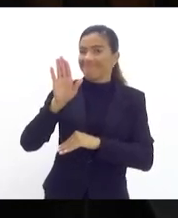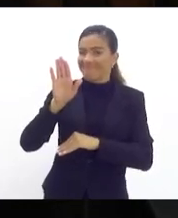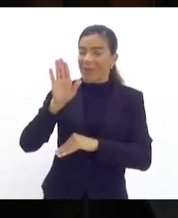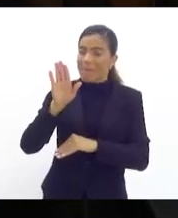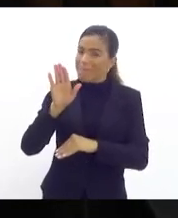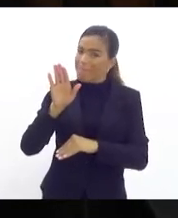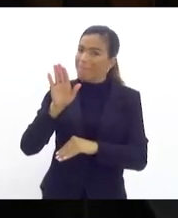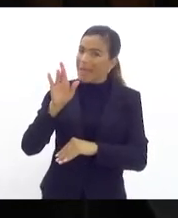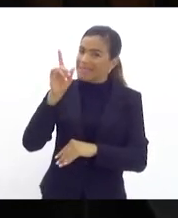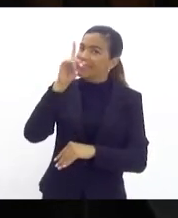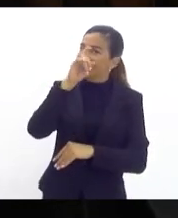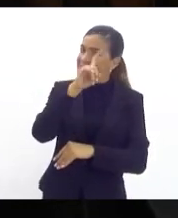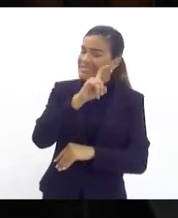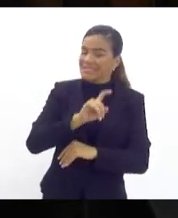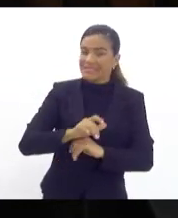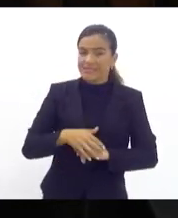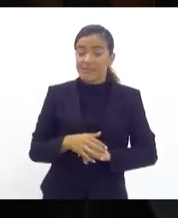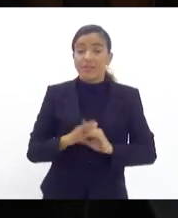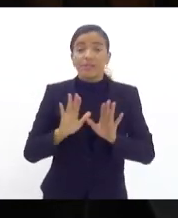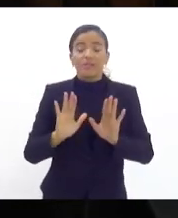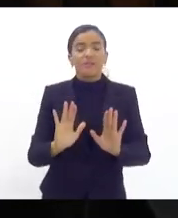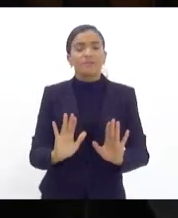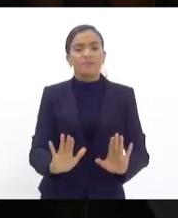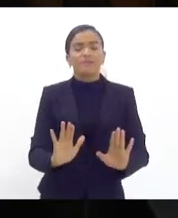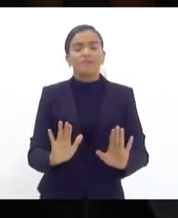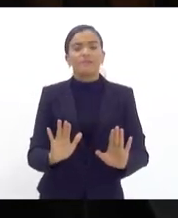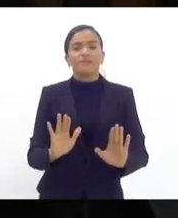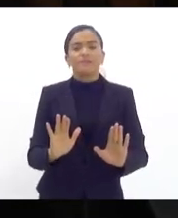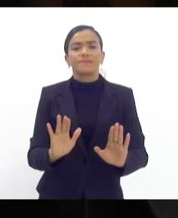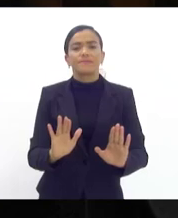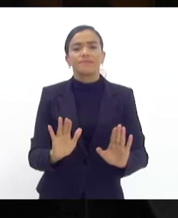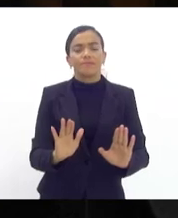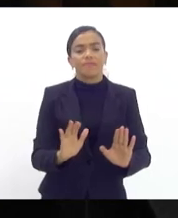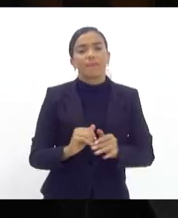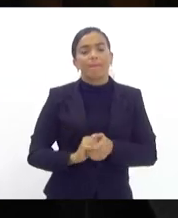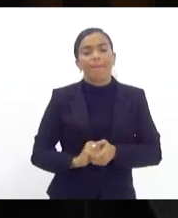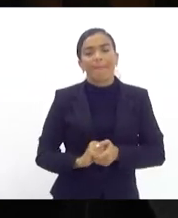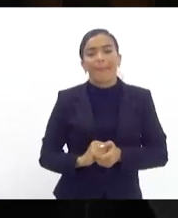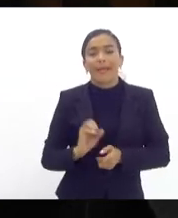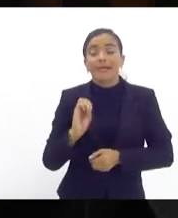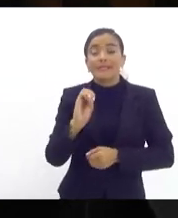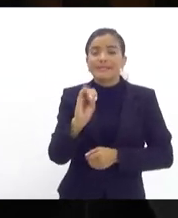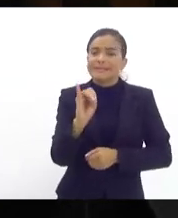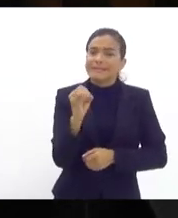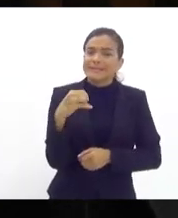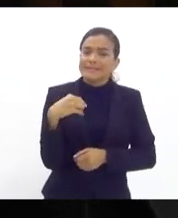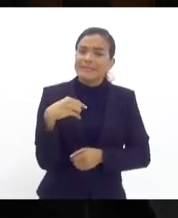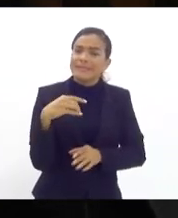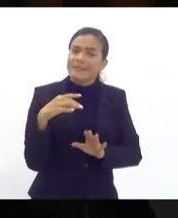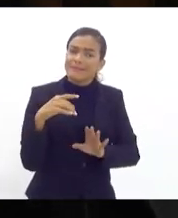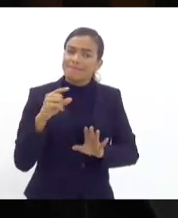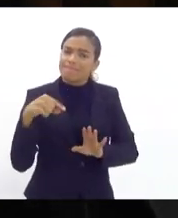apertada. Mas, se a gente não conseguir